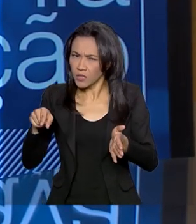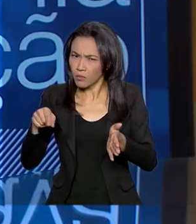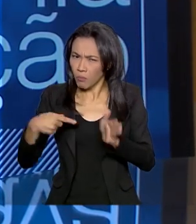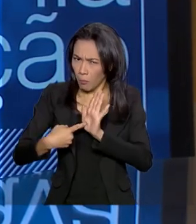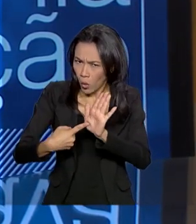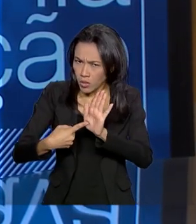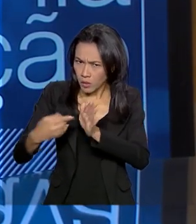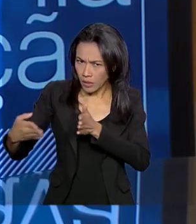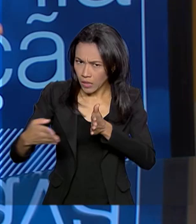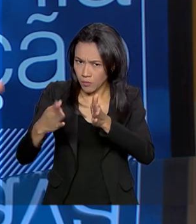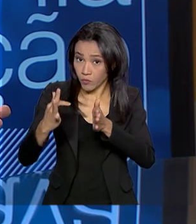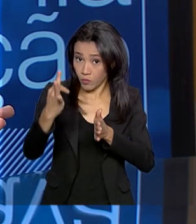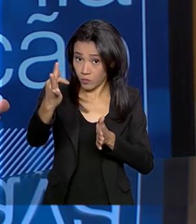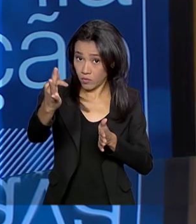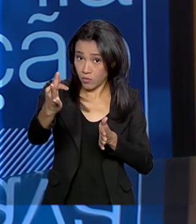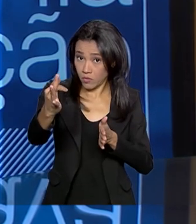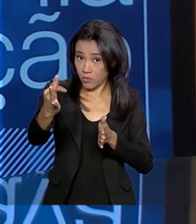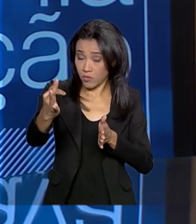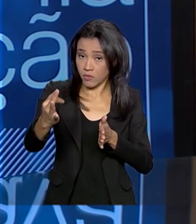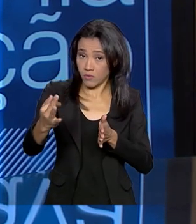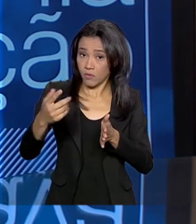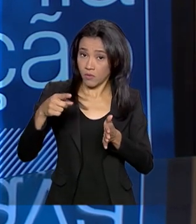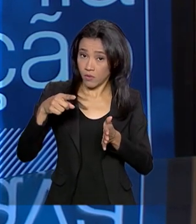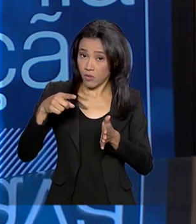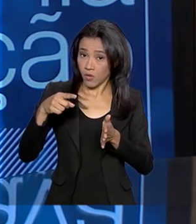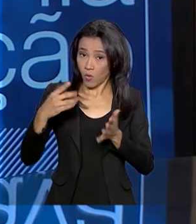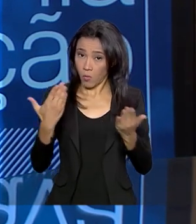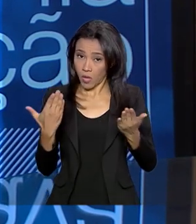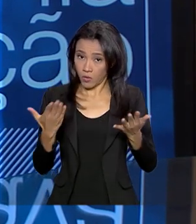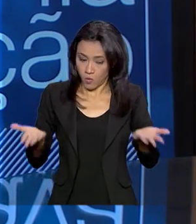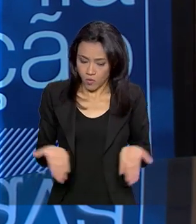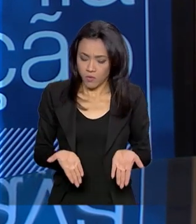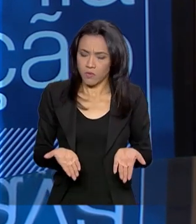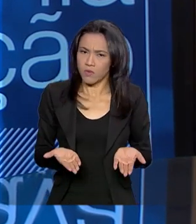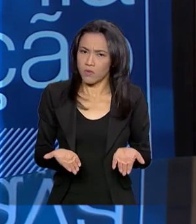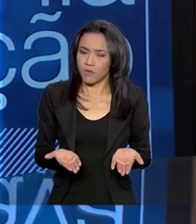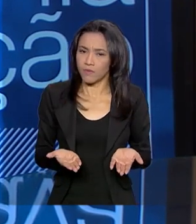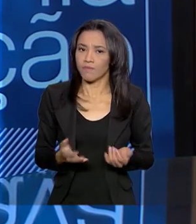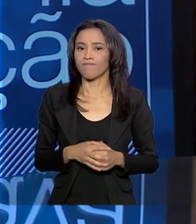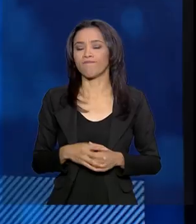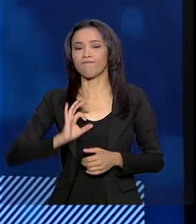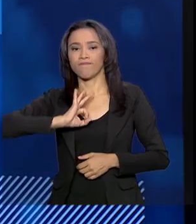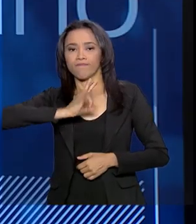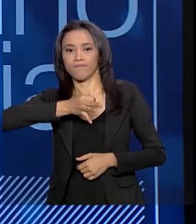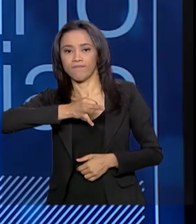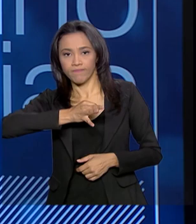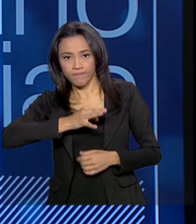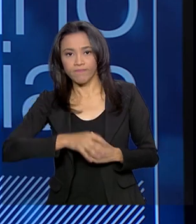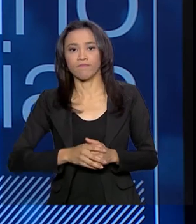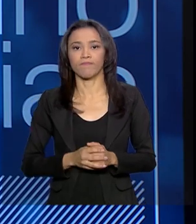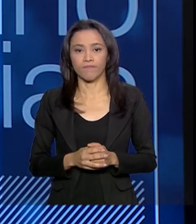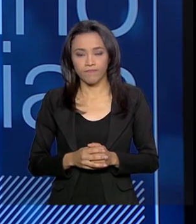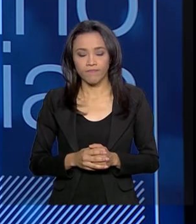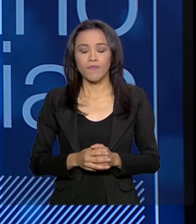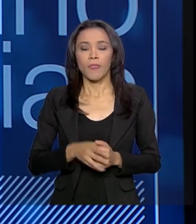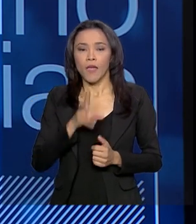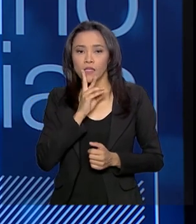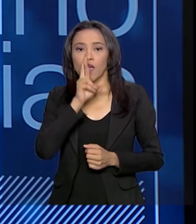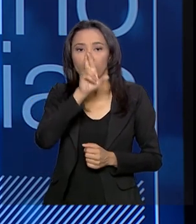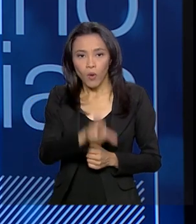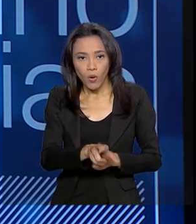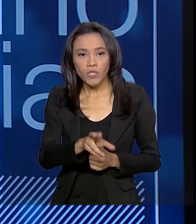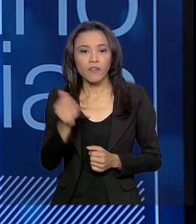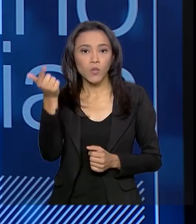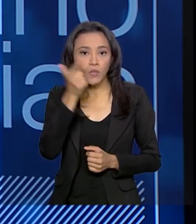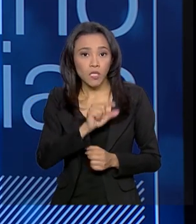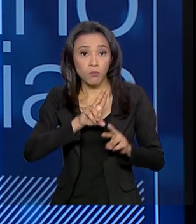aprimorado em relação ao presente? Exatamente, os resultados que serão alcançados por